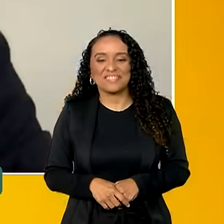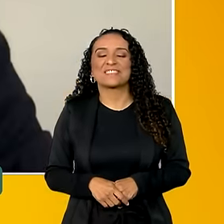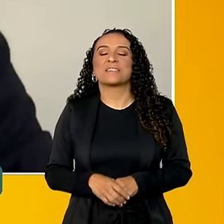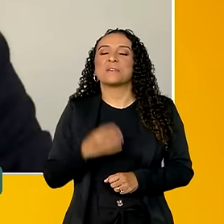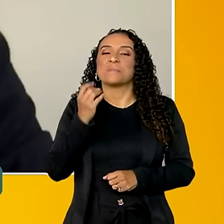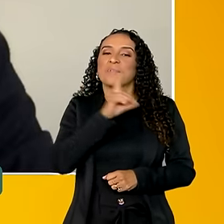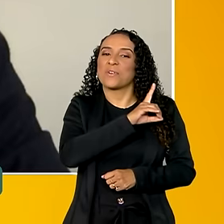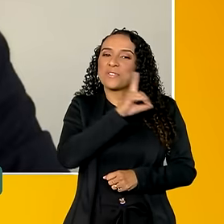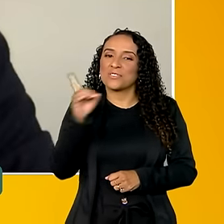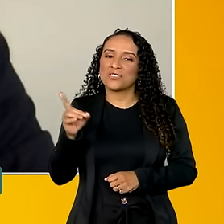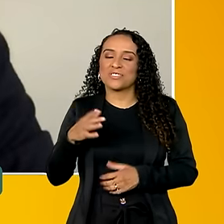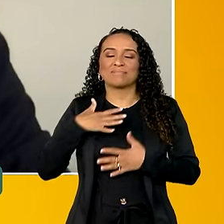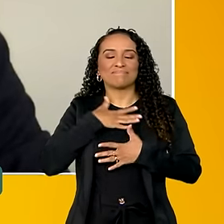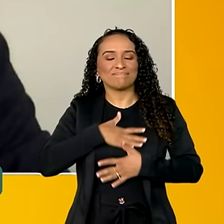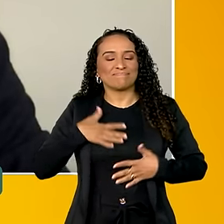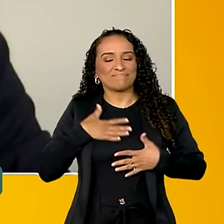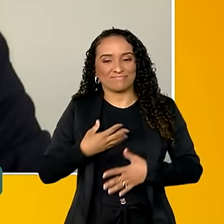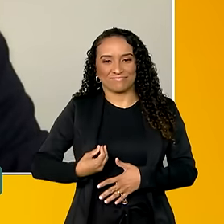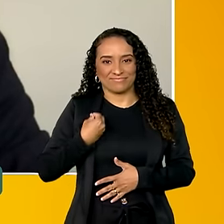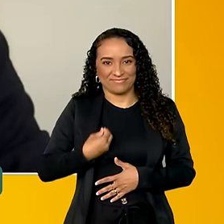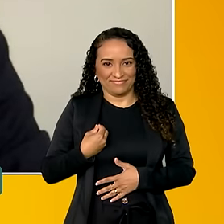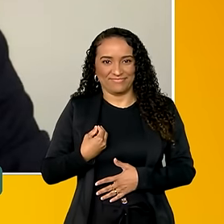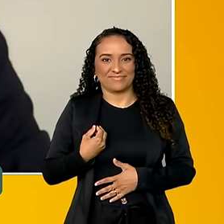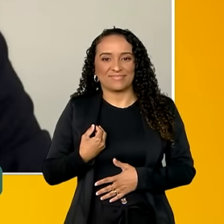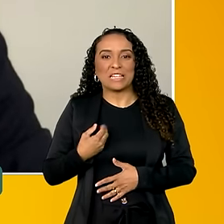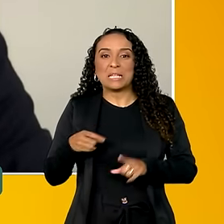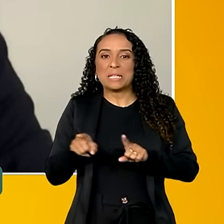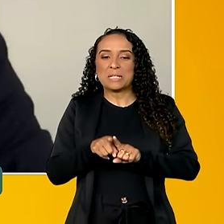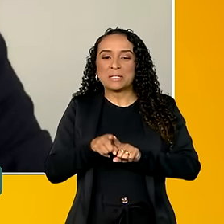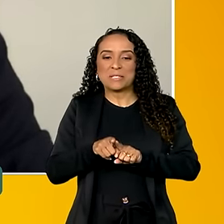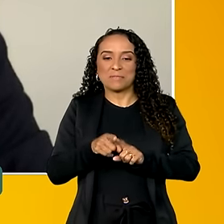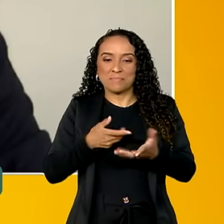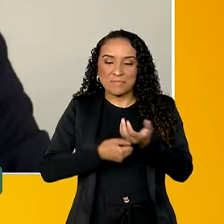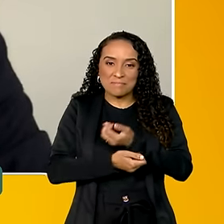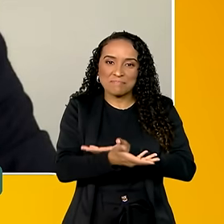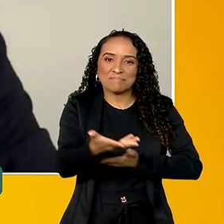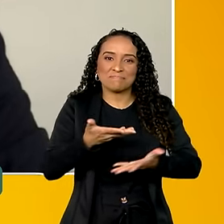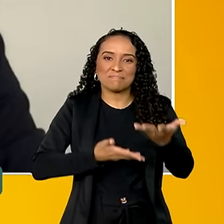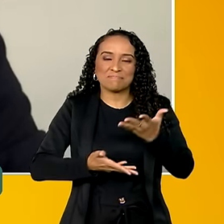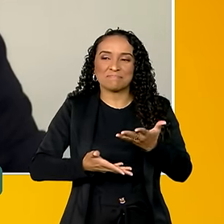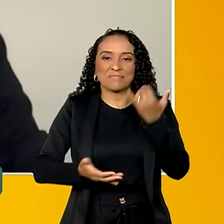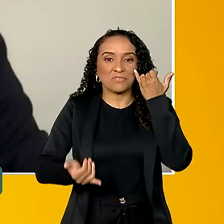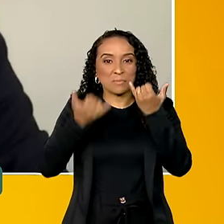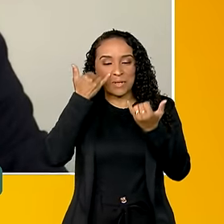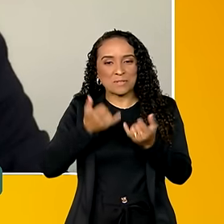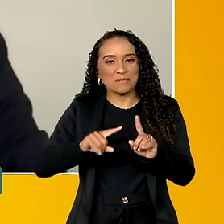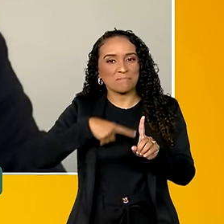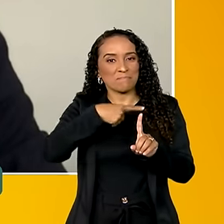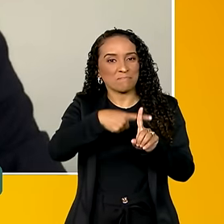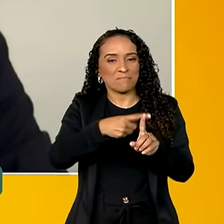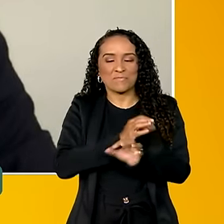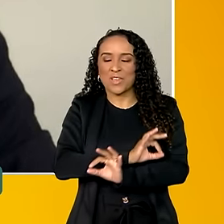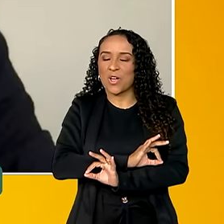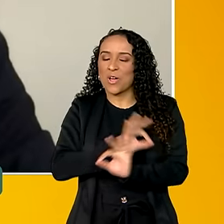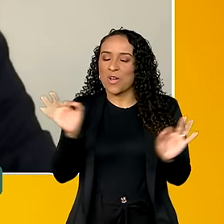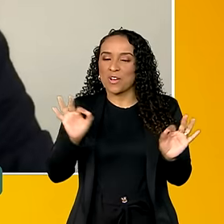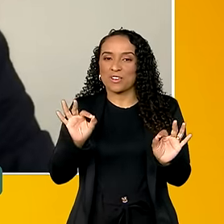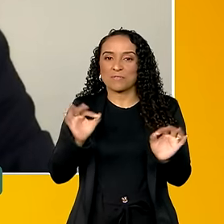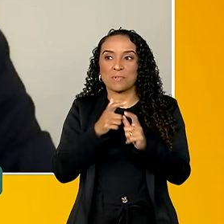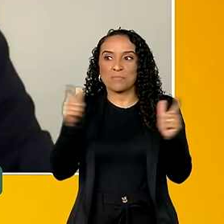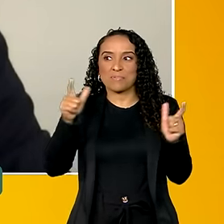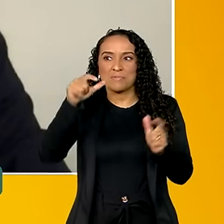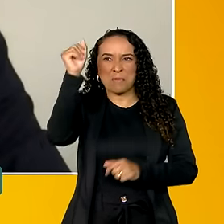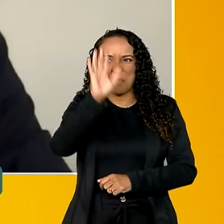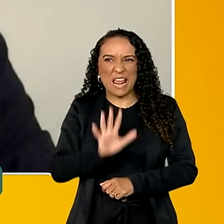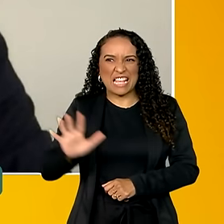Bom dia, Karine. Um prazer enorme estar aqui com você. Dividi essa notícia extremamente positiva de uma ampla adesão do país,